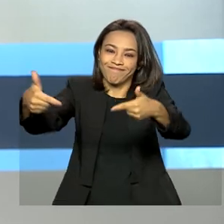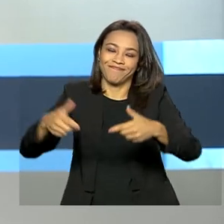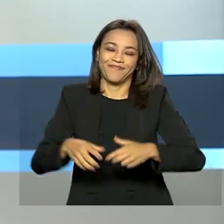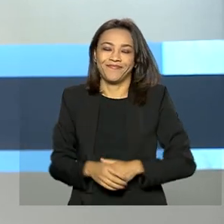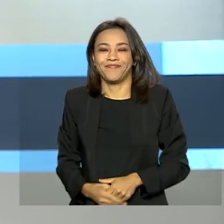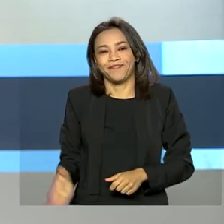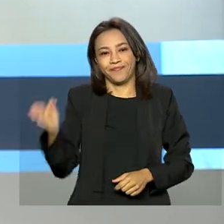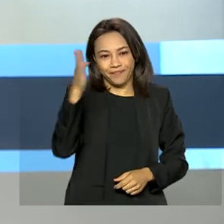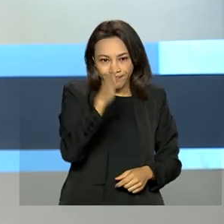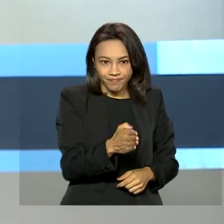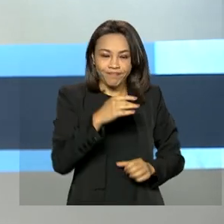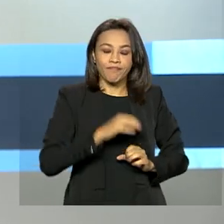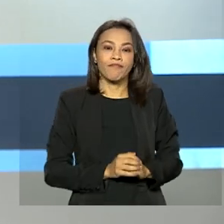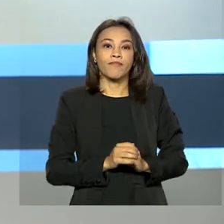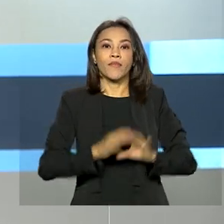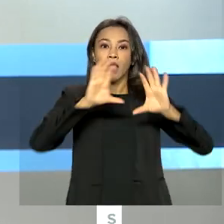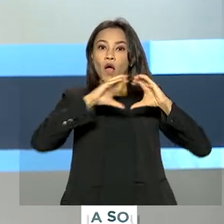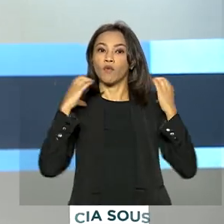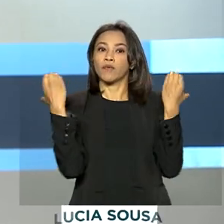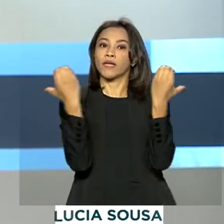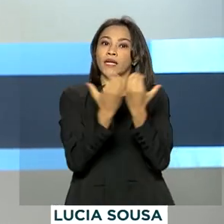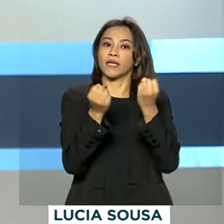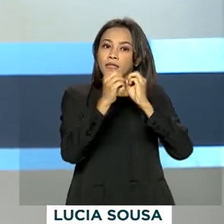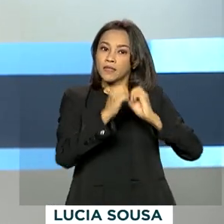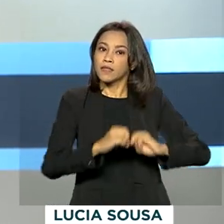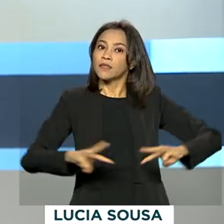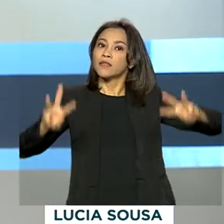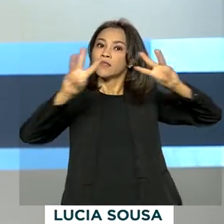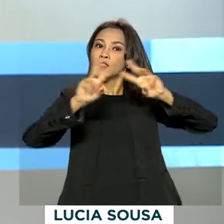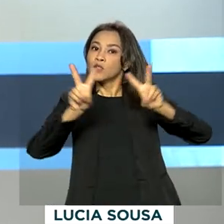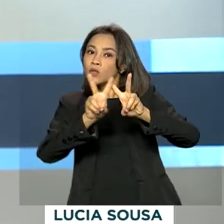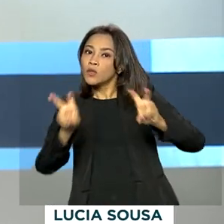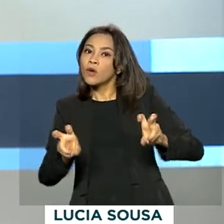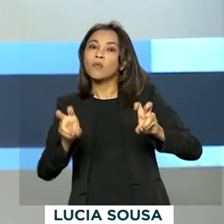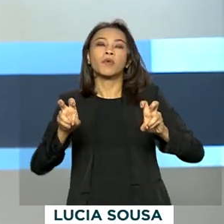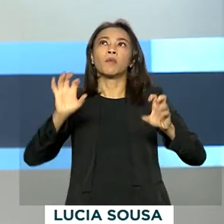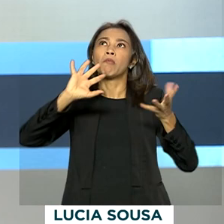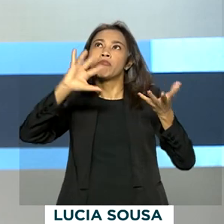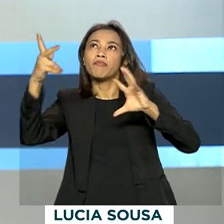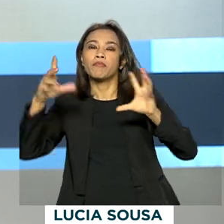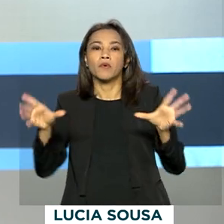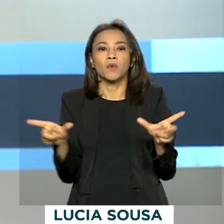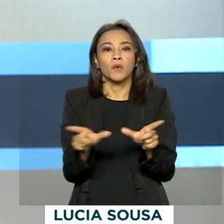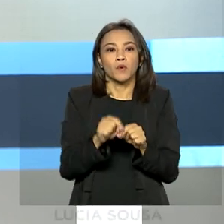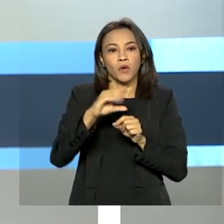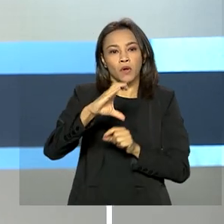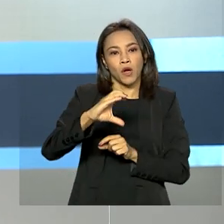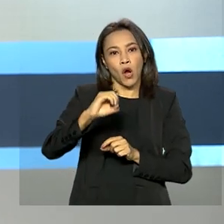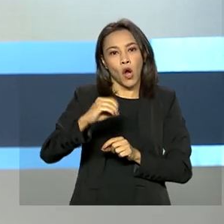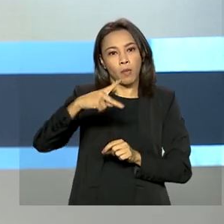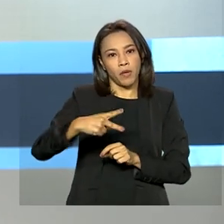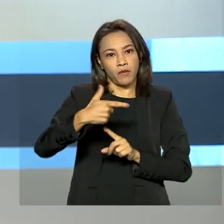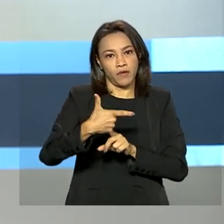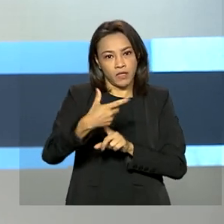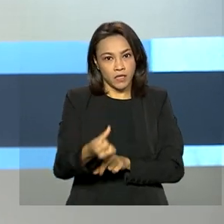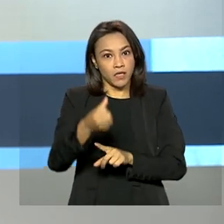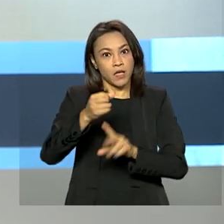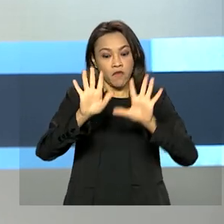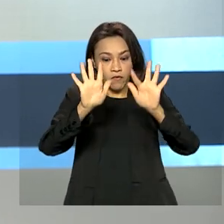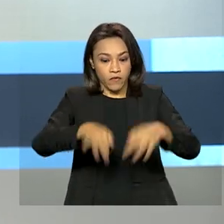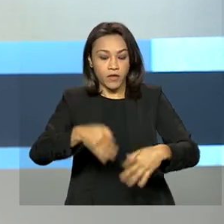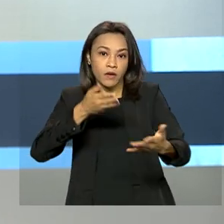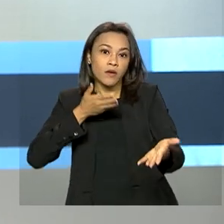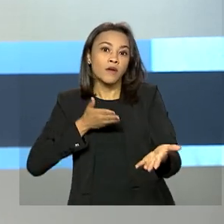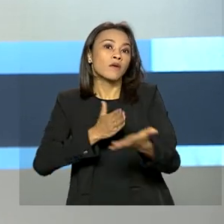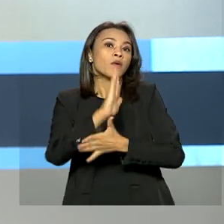E olha, a Conferência das Nações Unidas sobre Mudanças Climáticas, a COP26, terminou com a aprovação da proposta de criação do